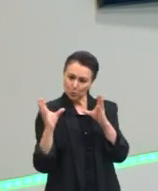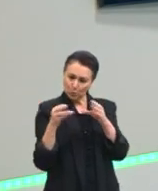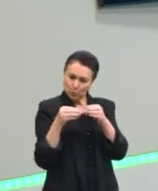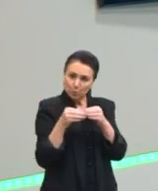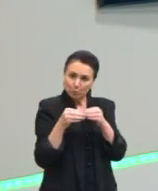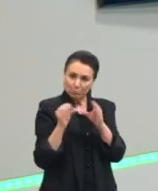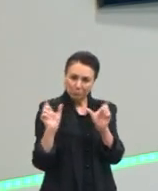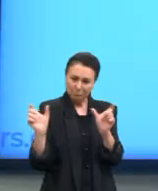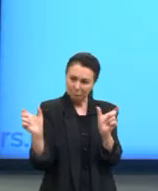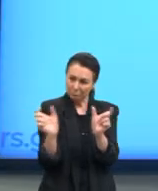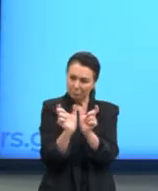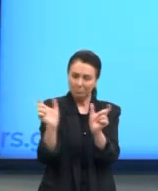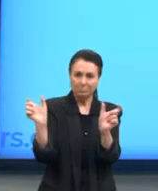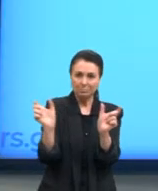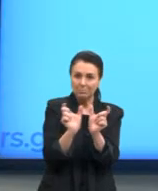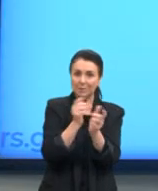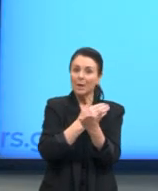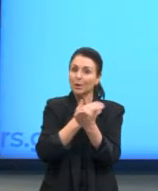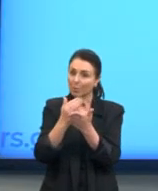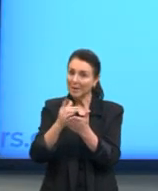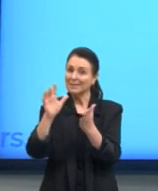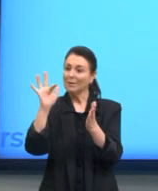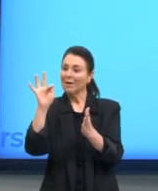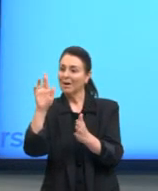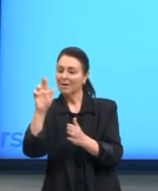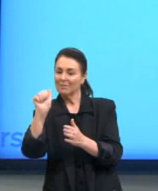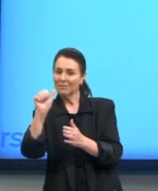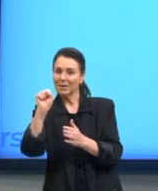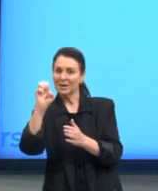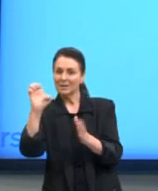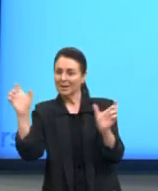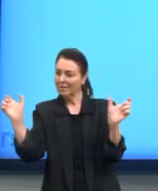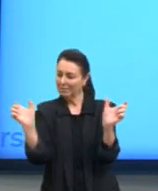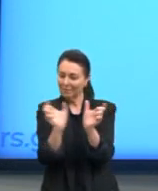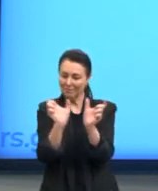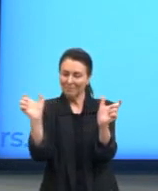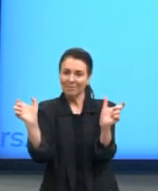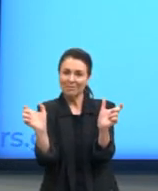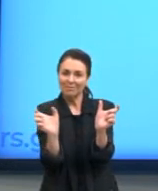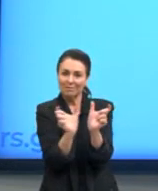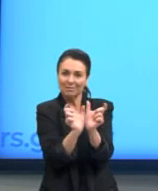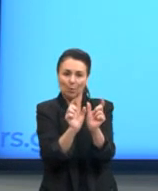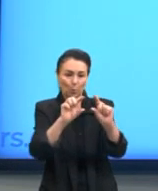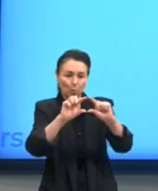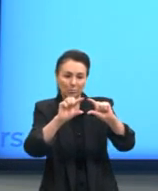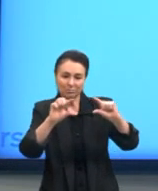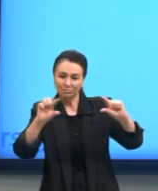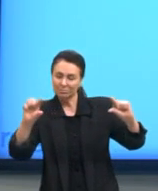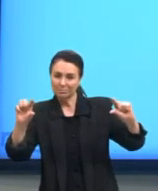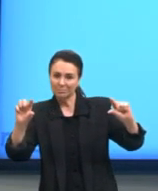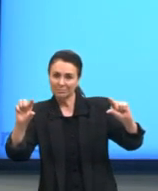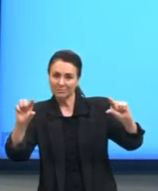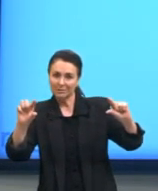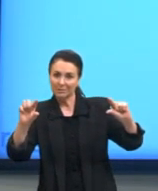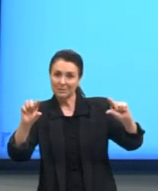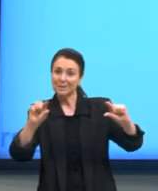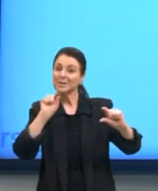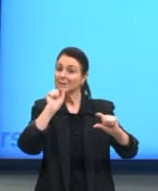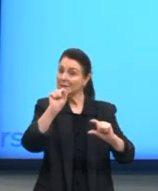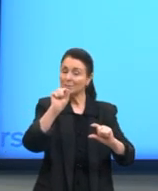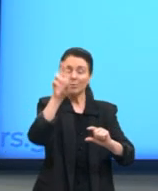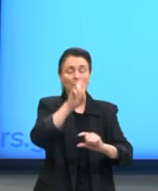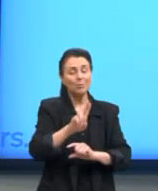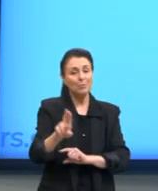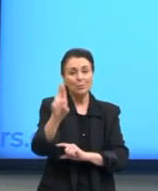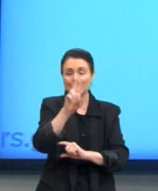e a gente tem palavras que se juntam em frases. E essa junção aqui, essas ferramentas vão ser os